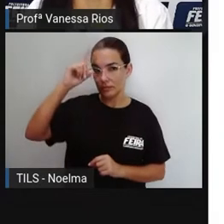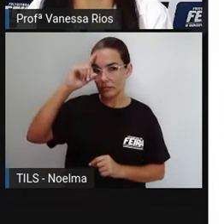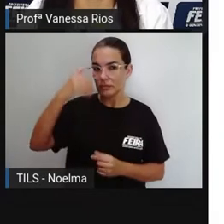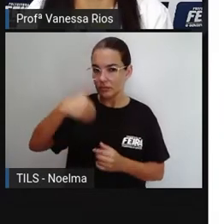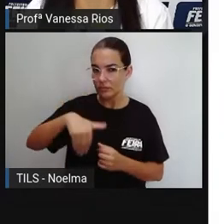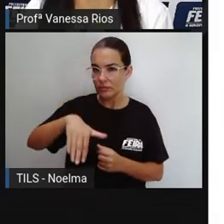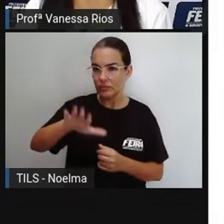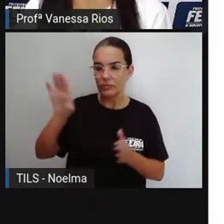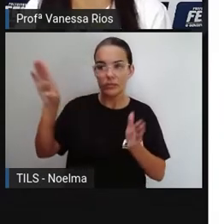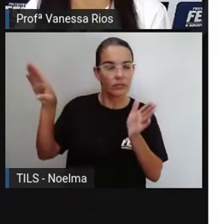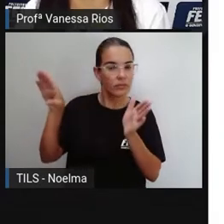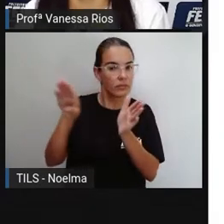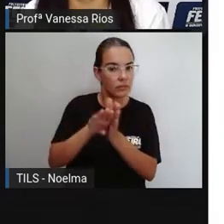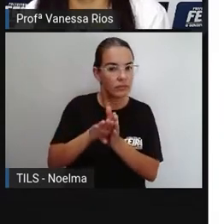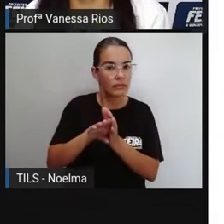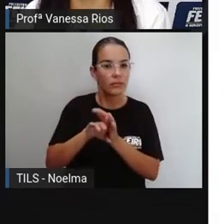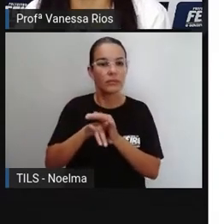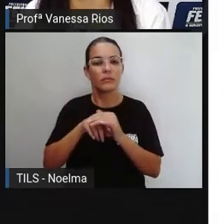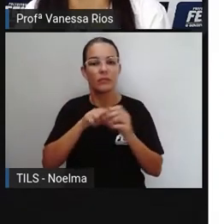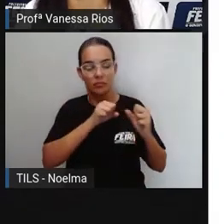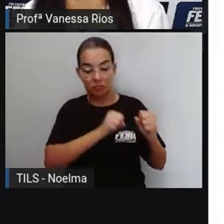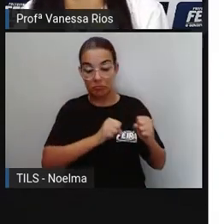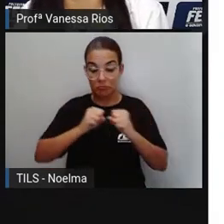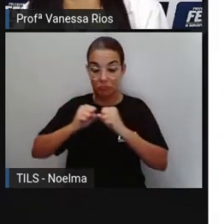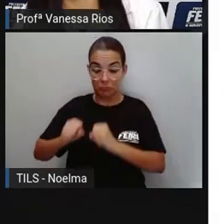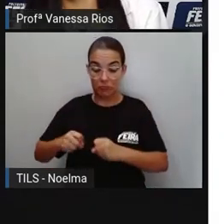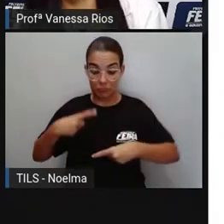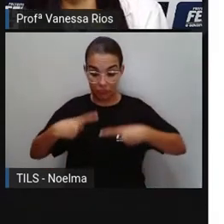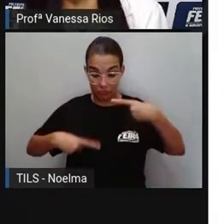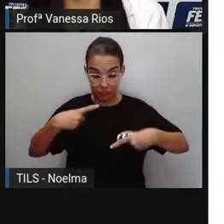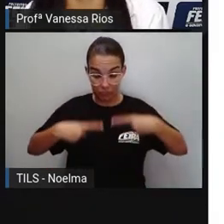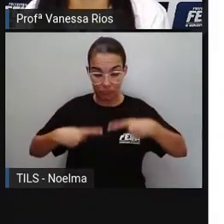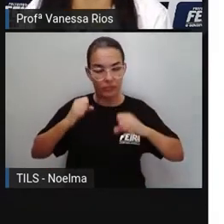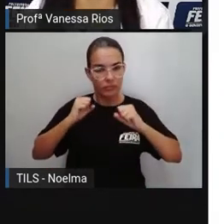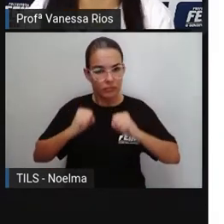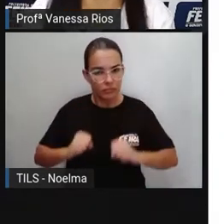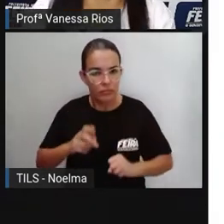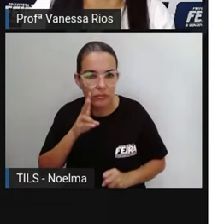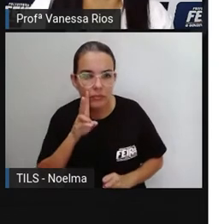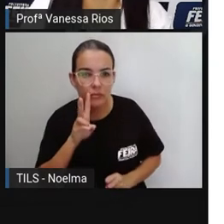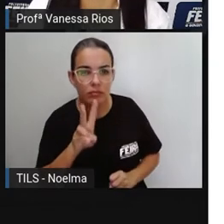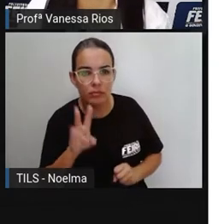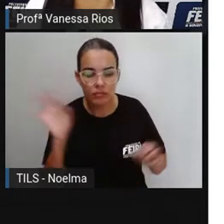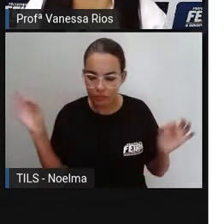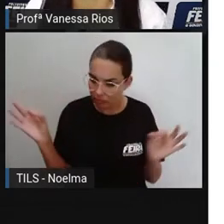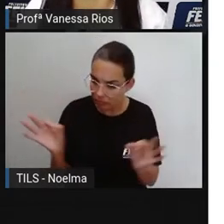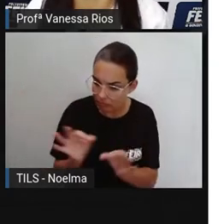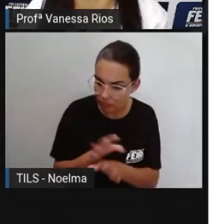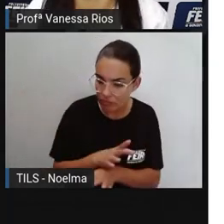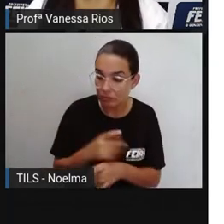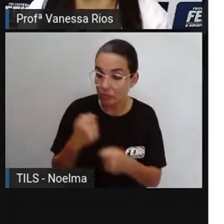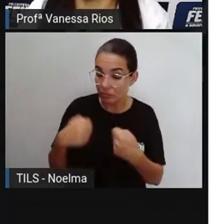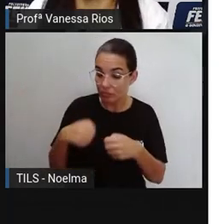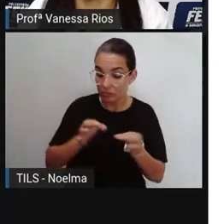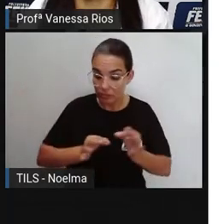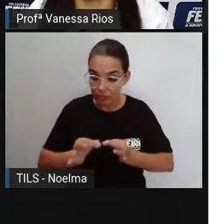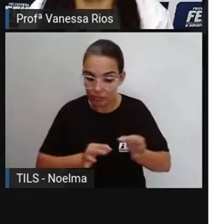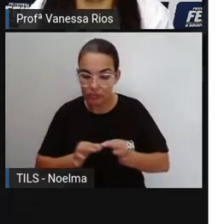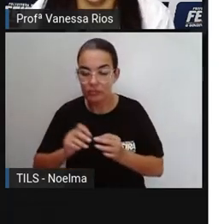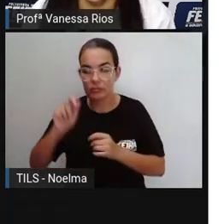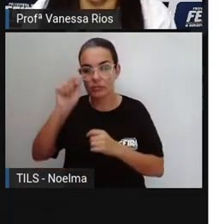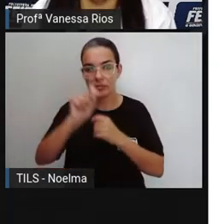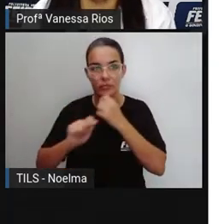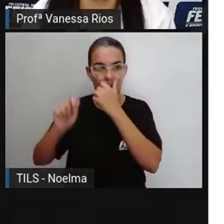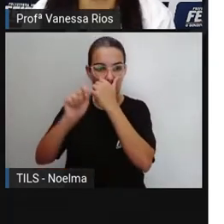chegar até o poder público e poderem ser atendidas diante da organização das associações